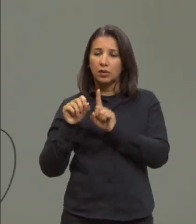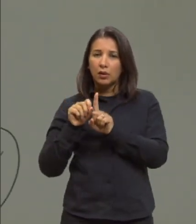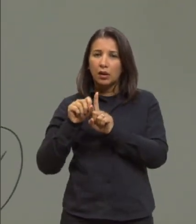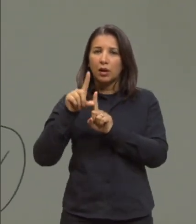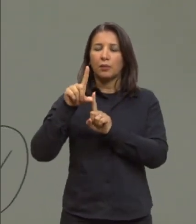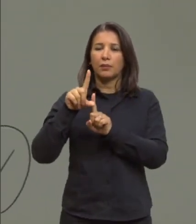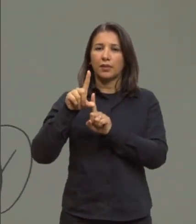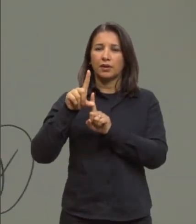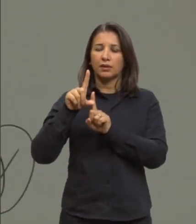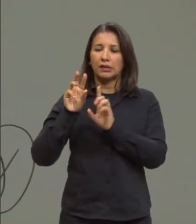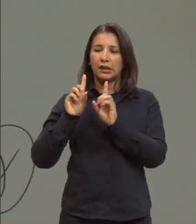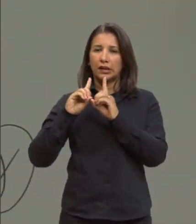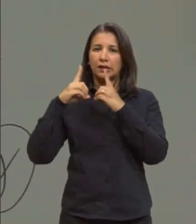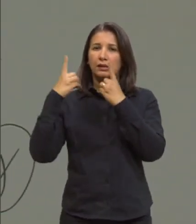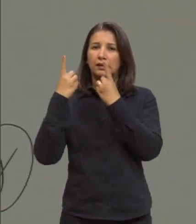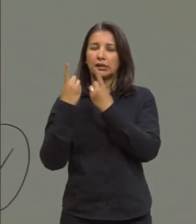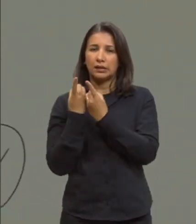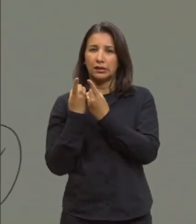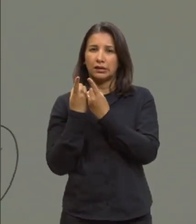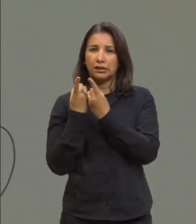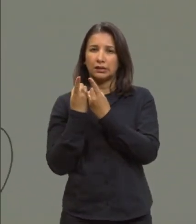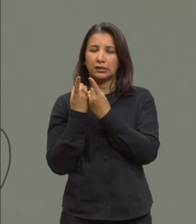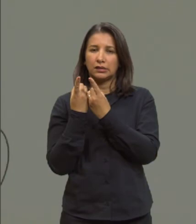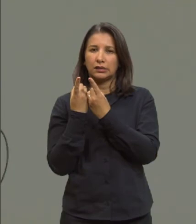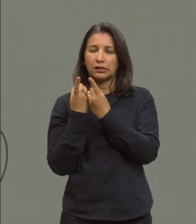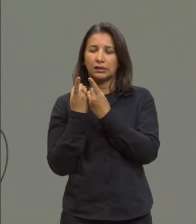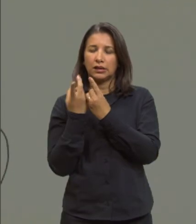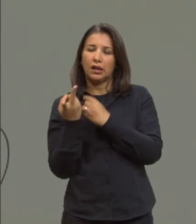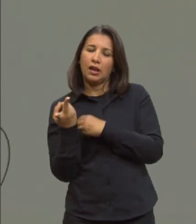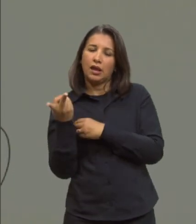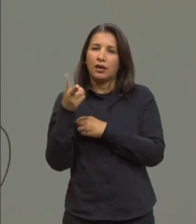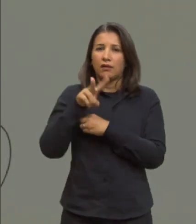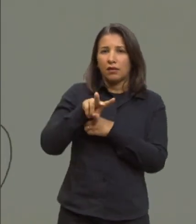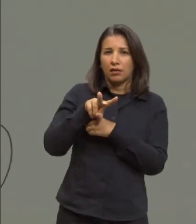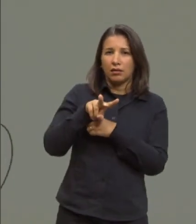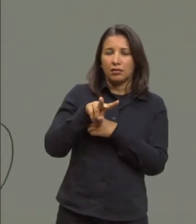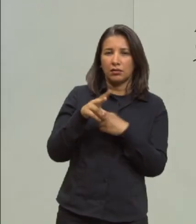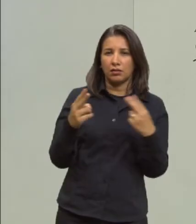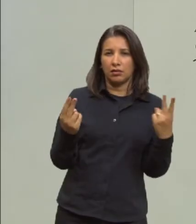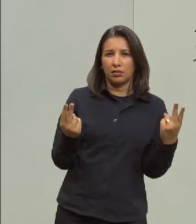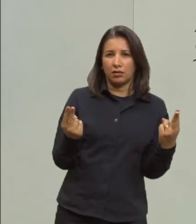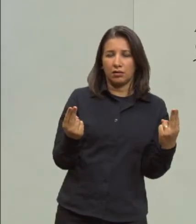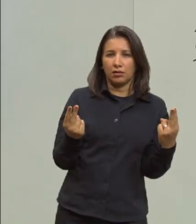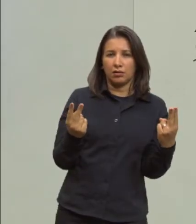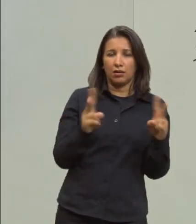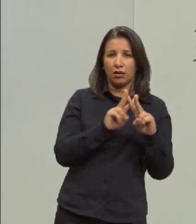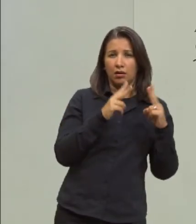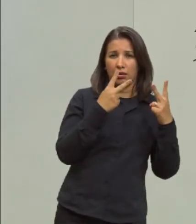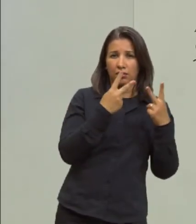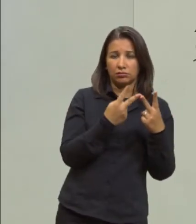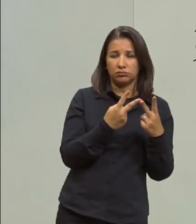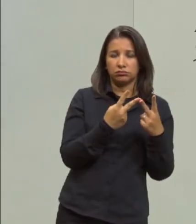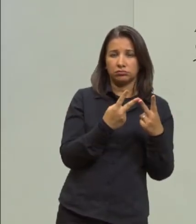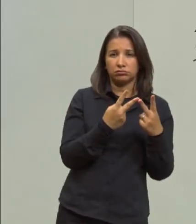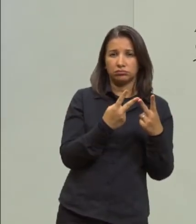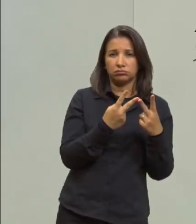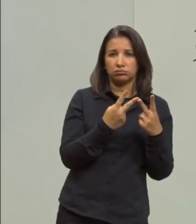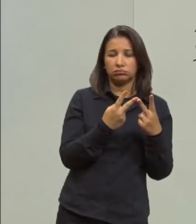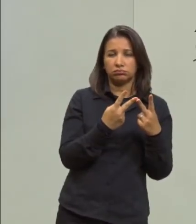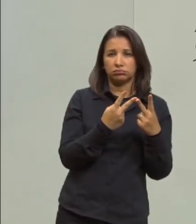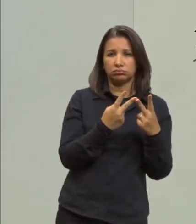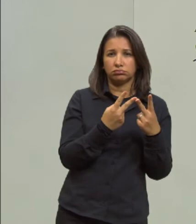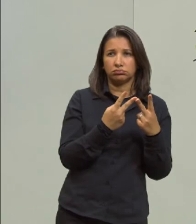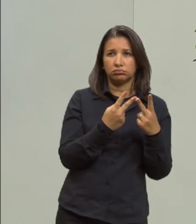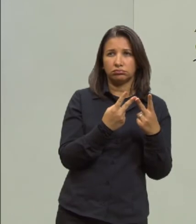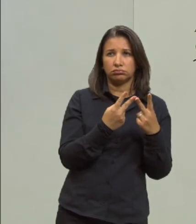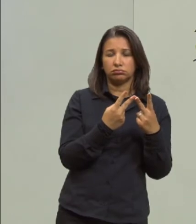densidade que é inversamente proporcional ao volume, então, se é inversamente proporcional, se aqui é